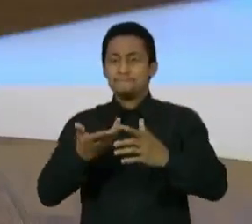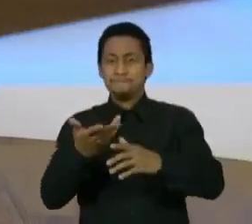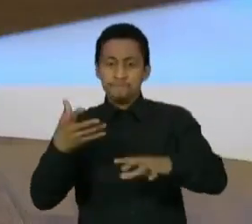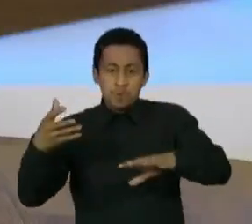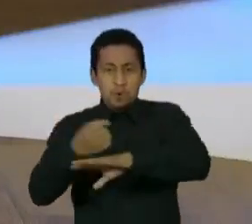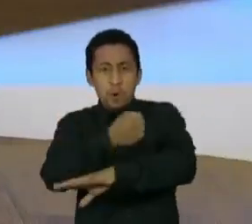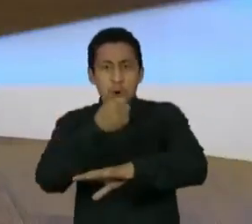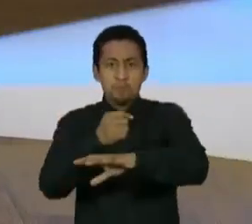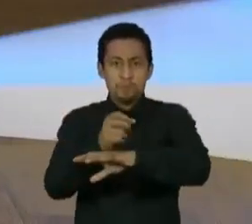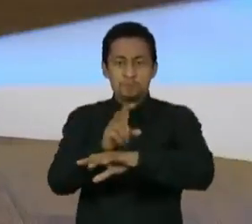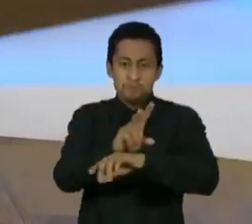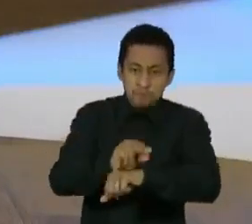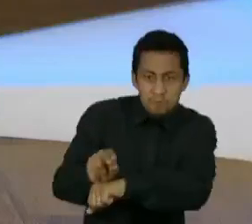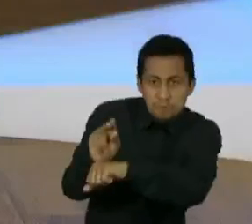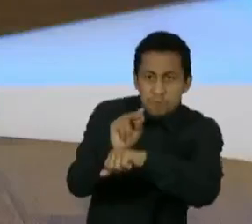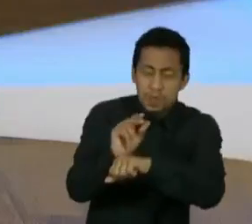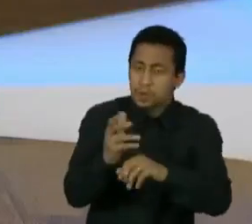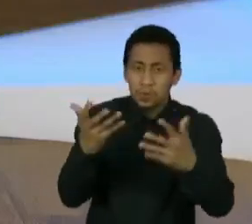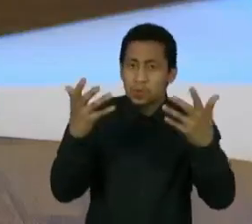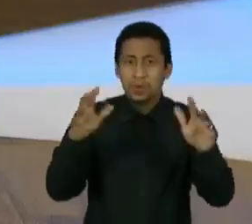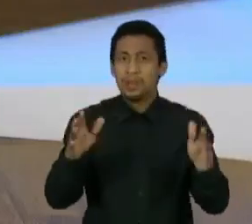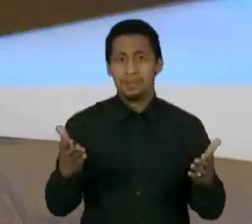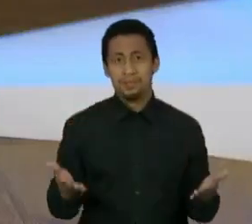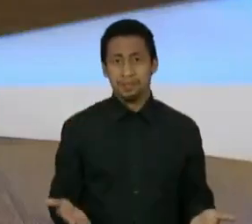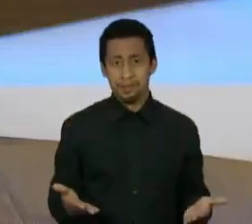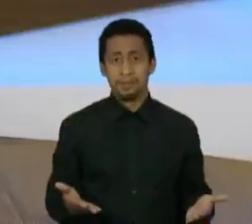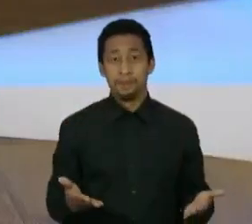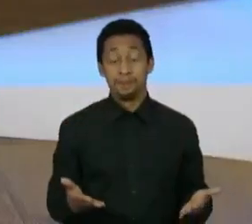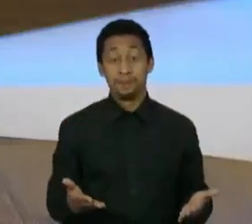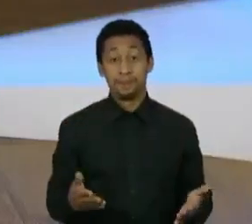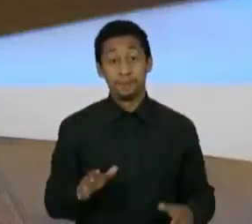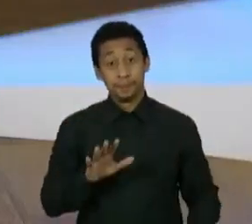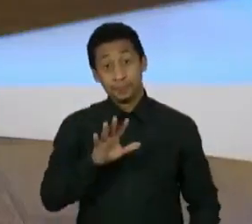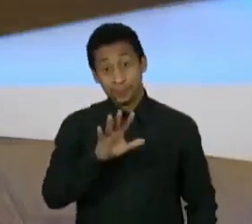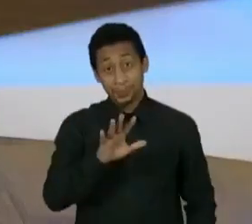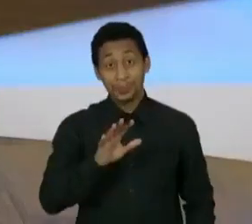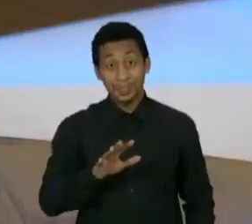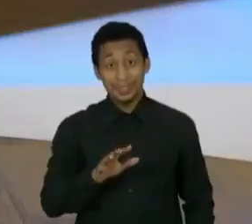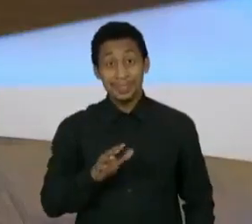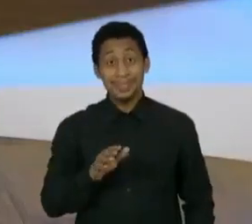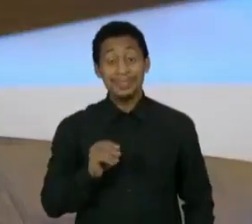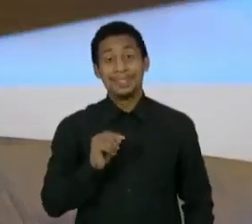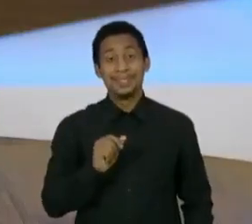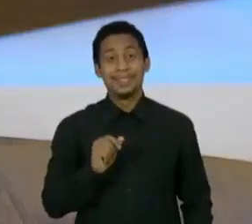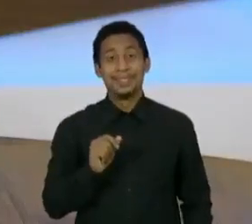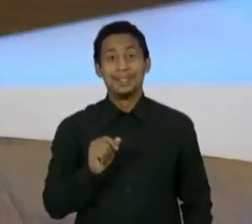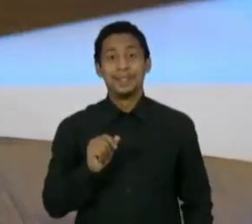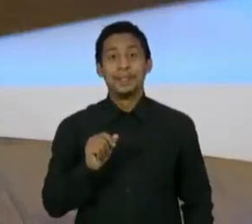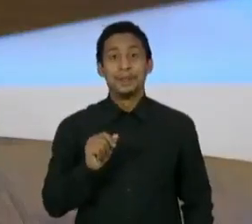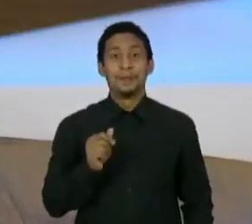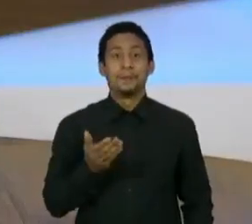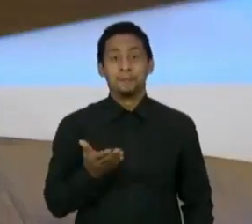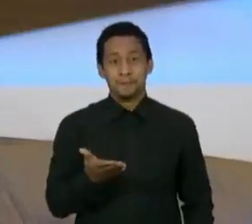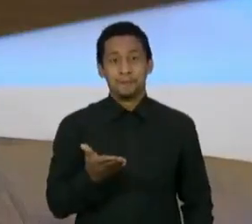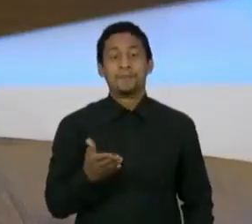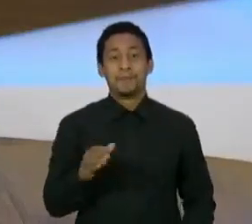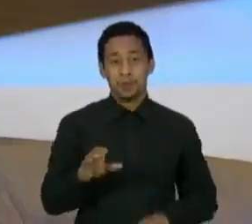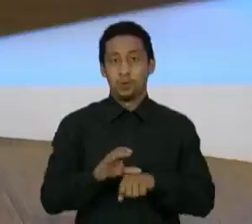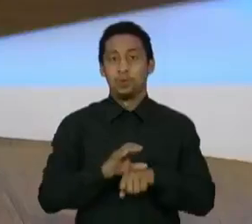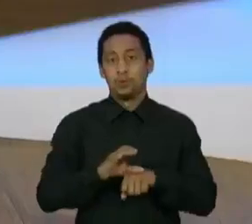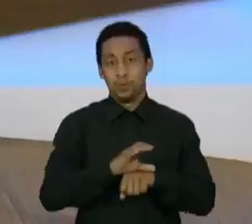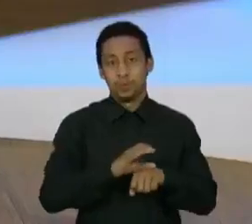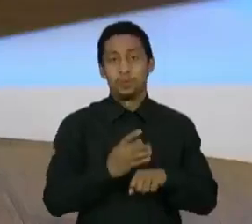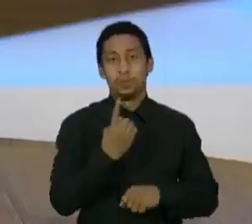elitismo. Então, quando a gente, depois de, tivemos a Constituição de 88,